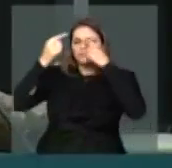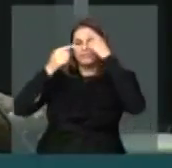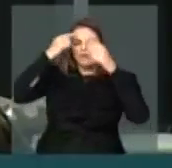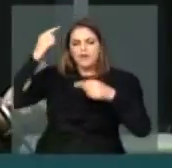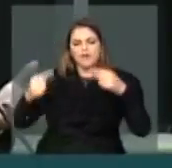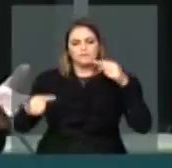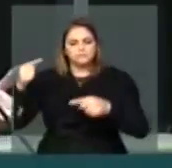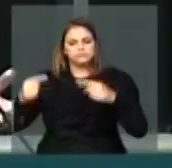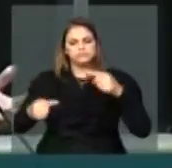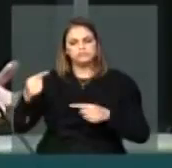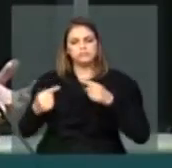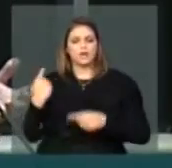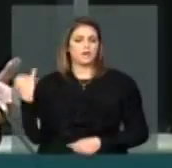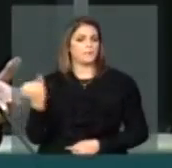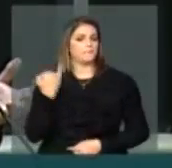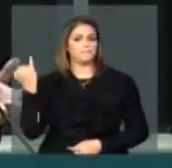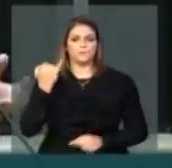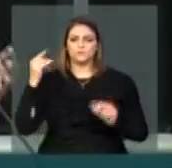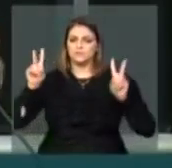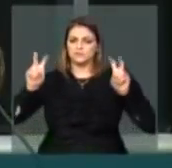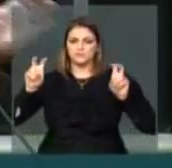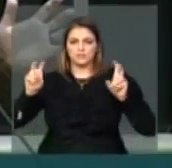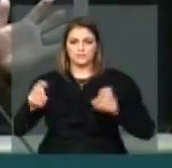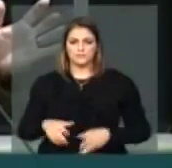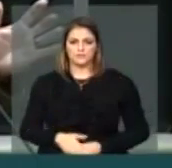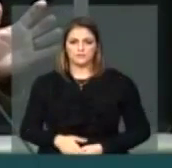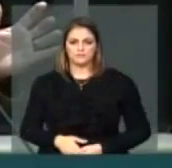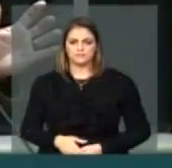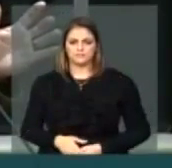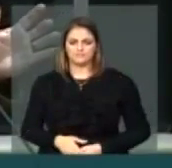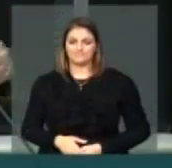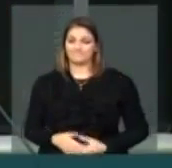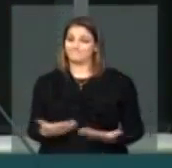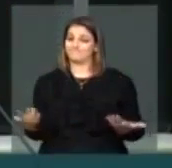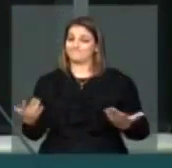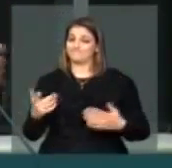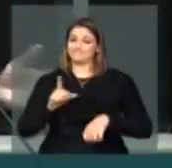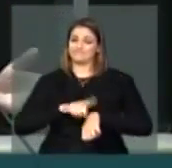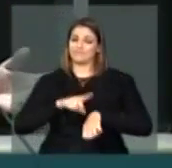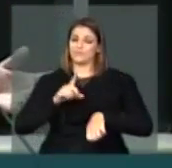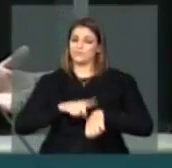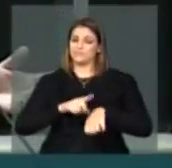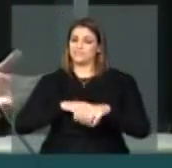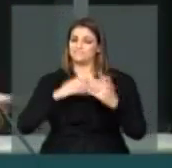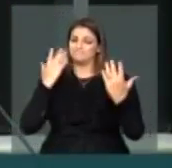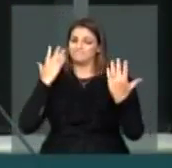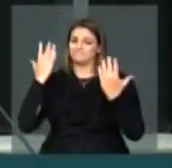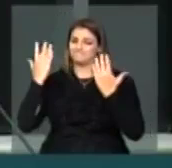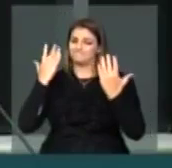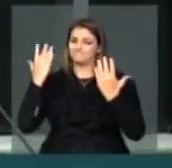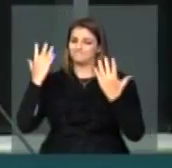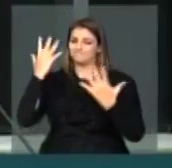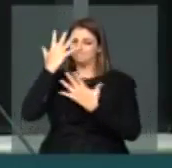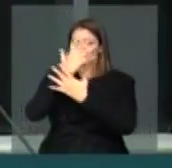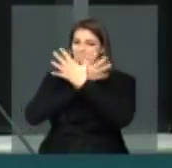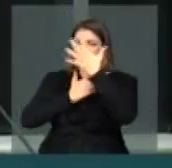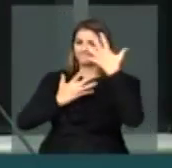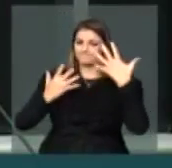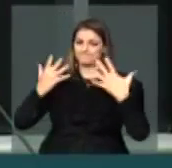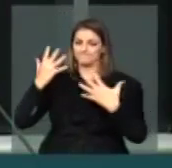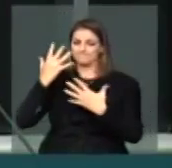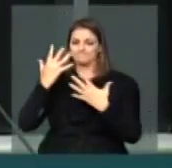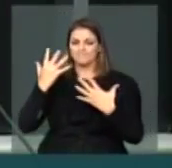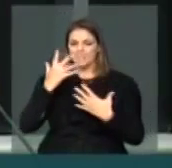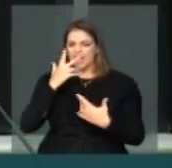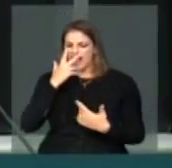crucial como esse, da reforma política. O cenário é nebuloso, não sabemos o que vai acontecer, há um processo de